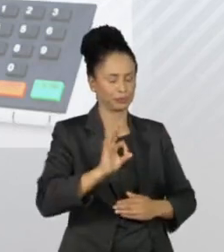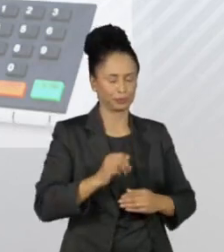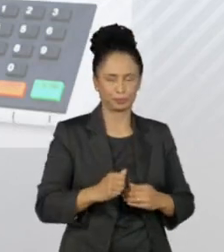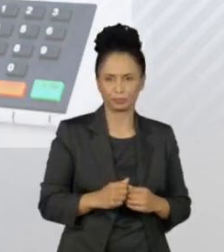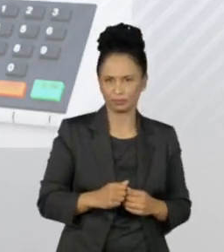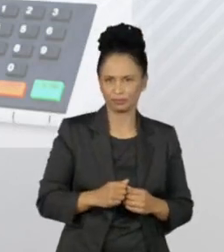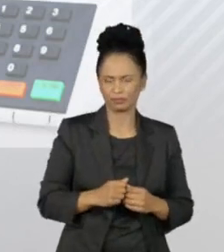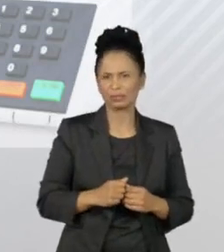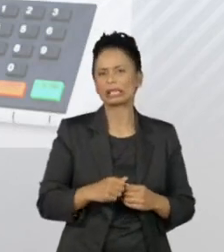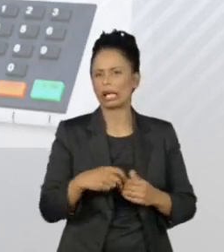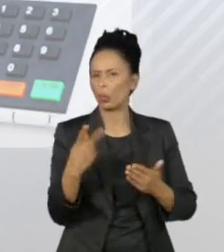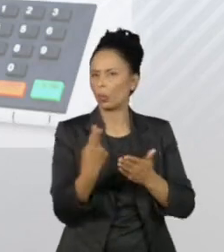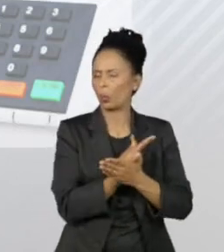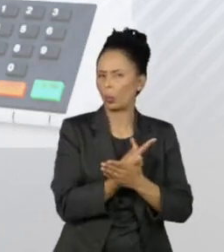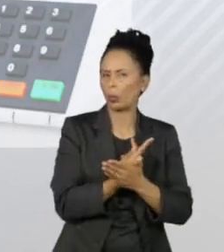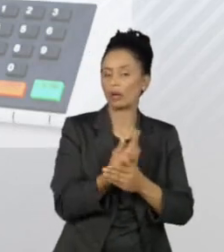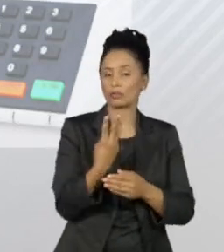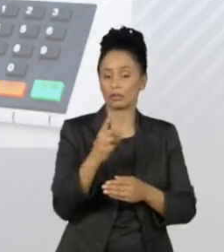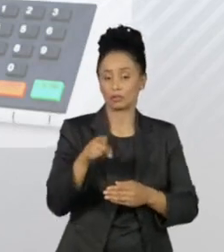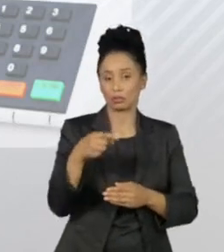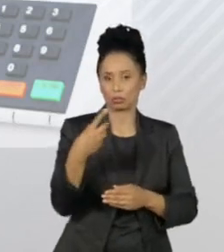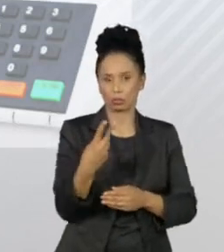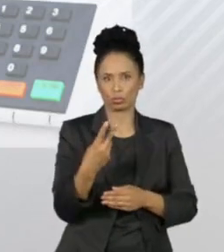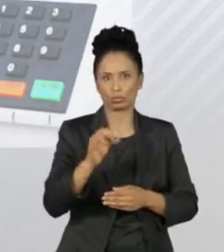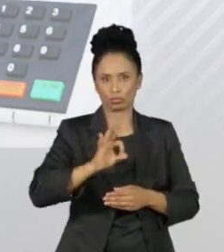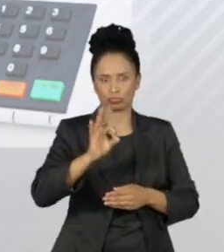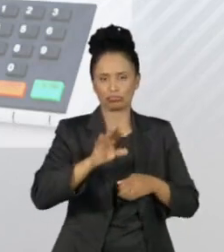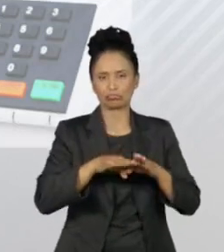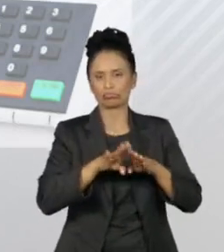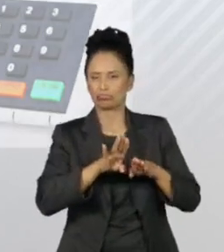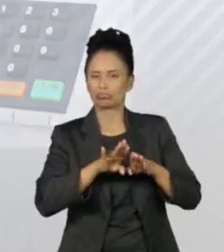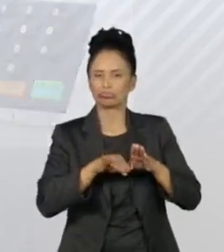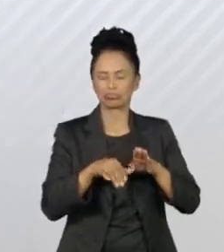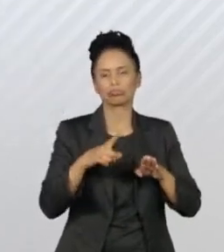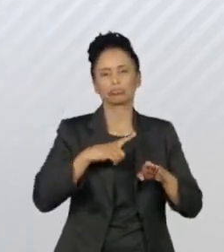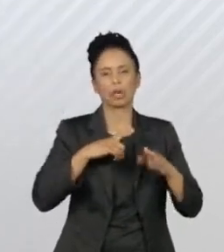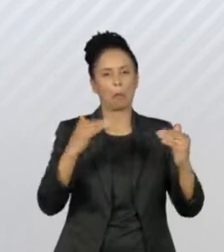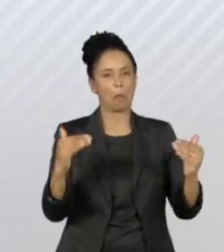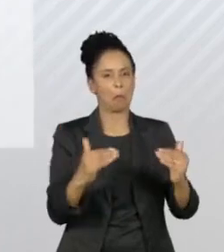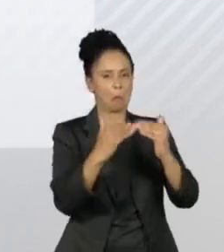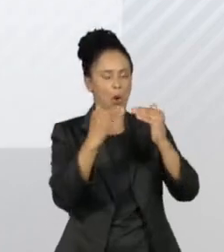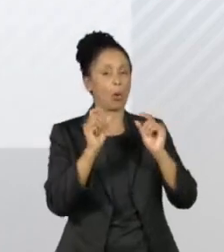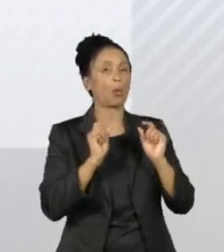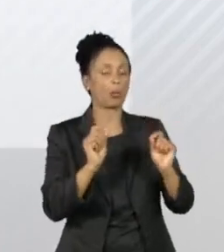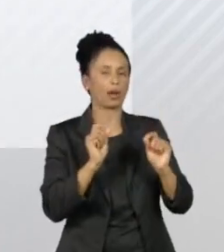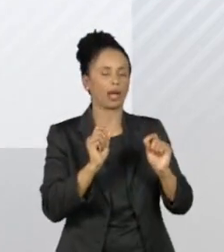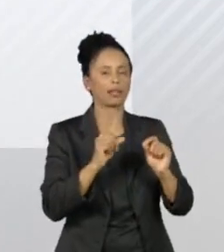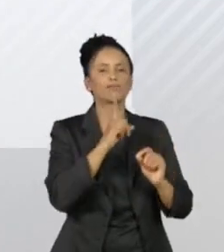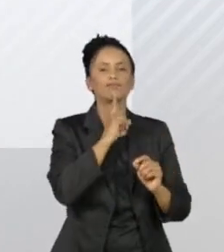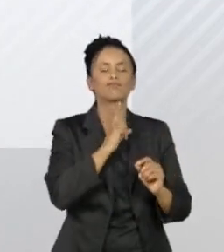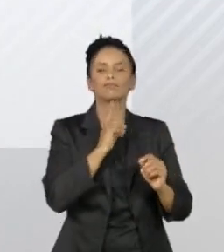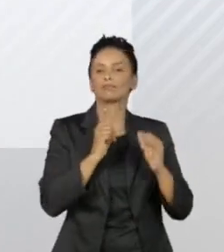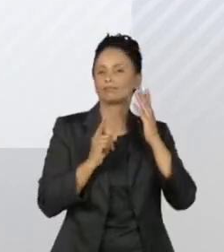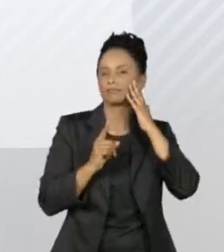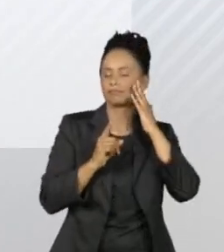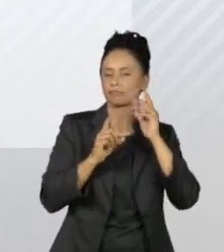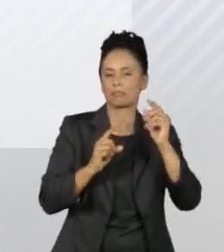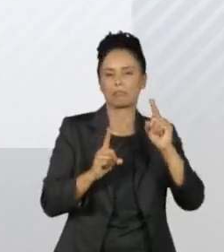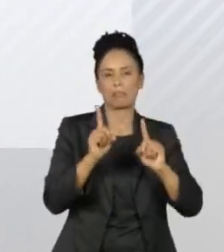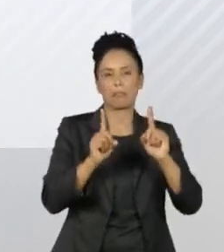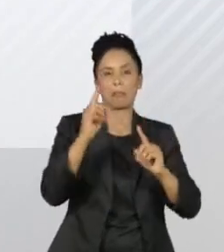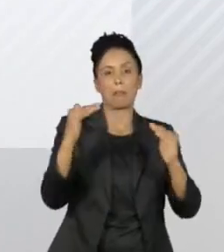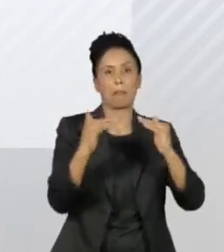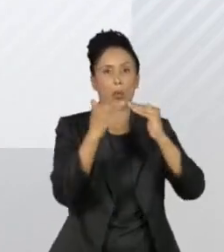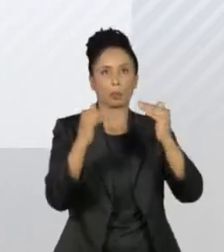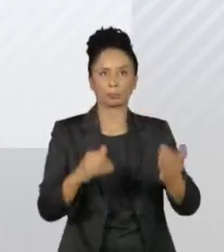Pela margem de erro, que é de 3,2%, está tecnicamente empatado com Tarcísio. Vinícius Poit, do Partido Novo,